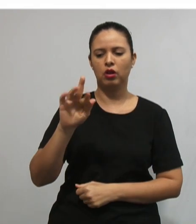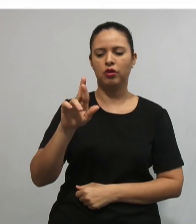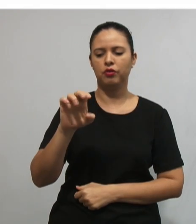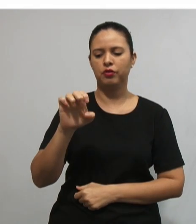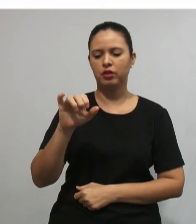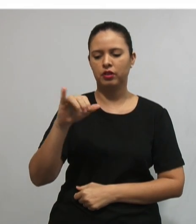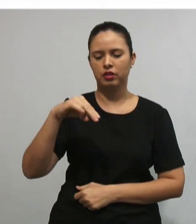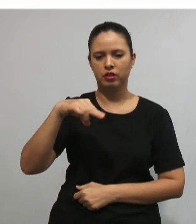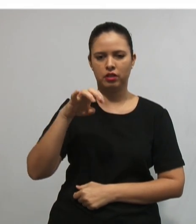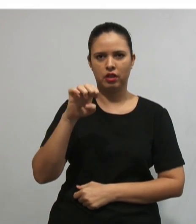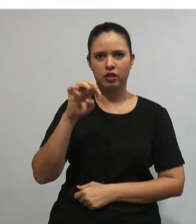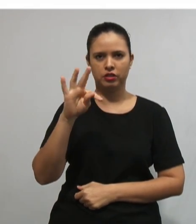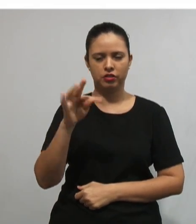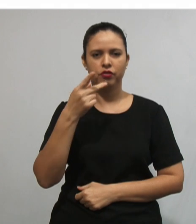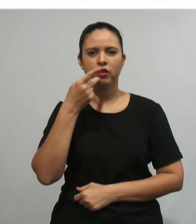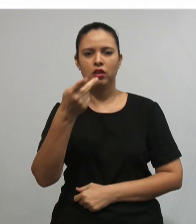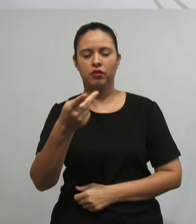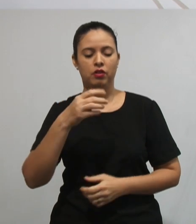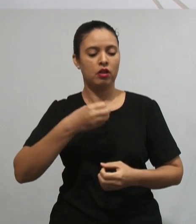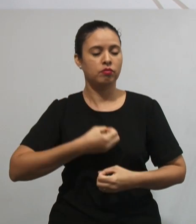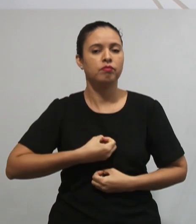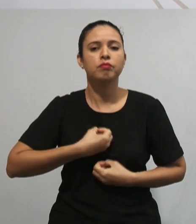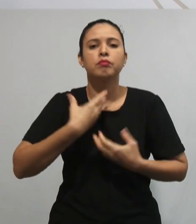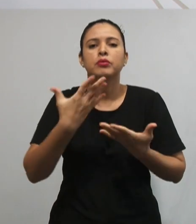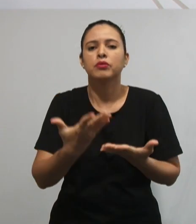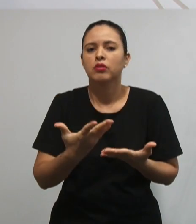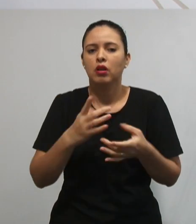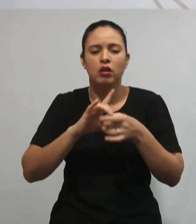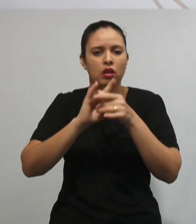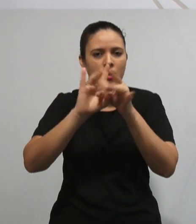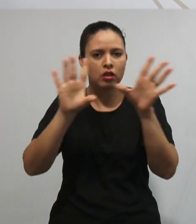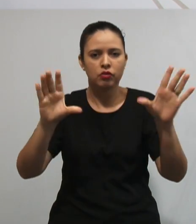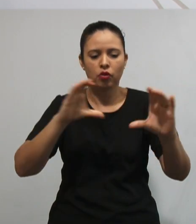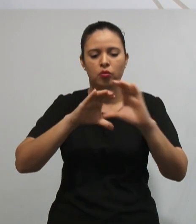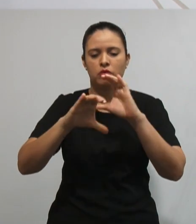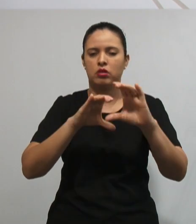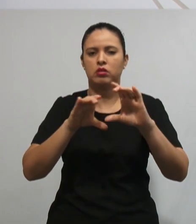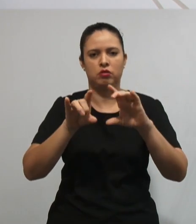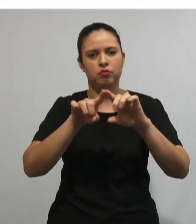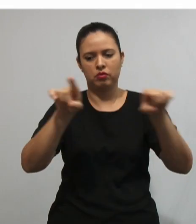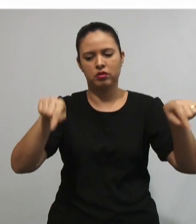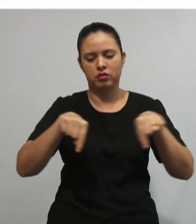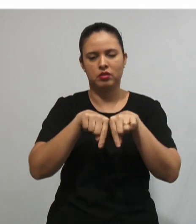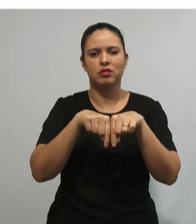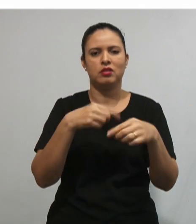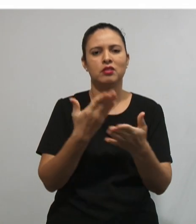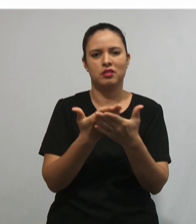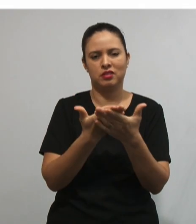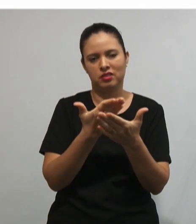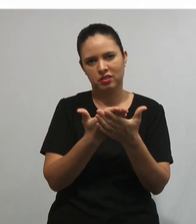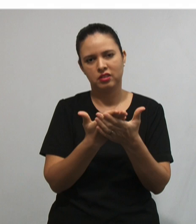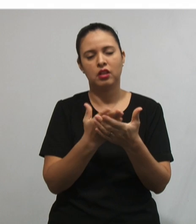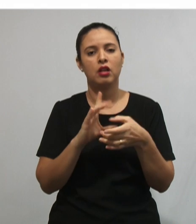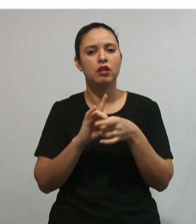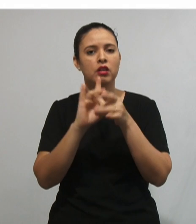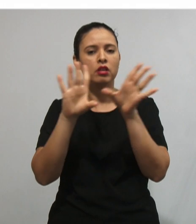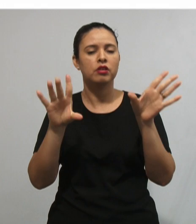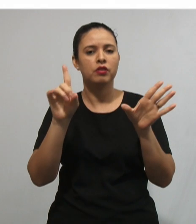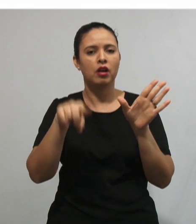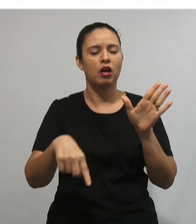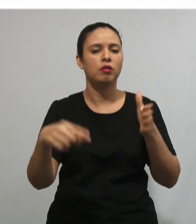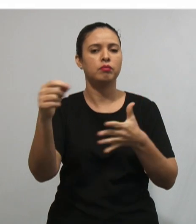defendia a livre expressão, ou seja, toda a forma de comunicação na sala de aula. E a livre expressão era um princípio